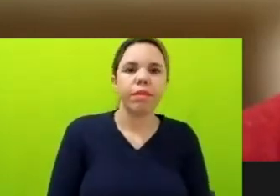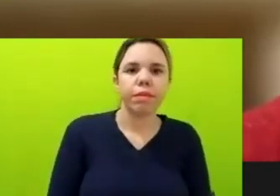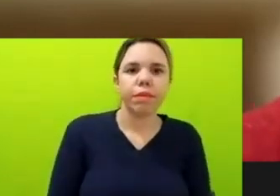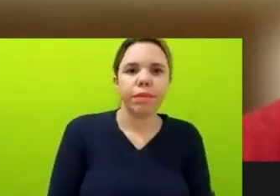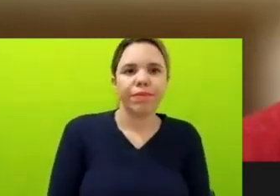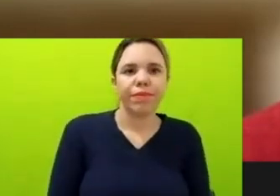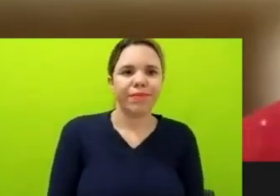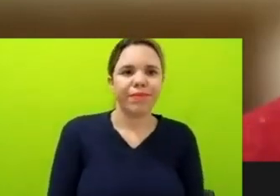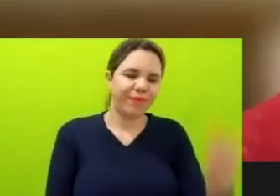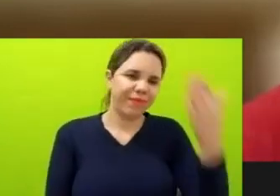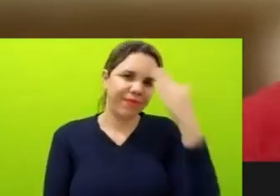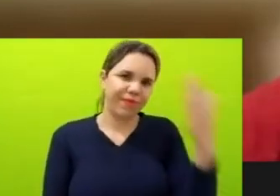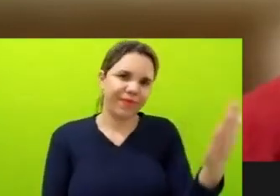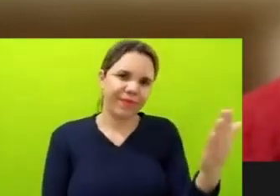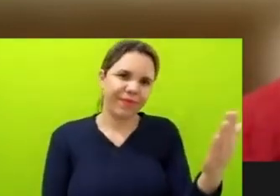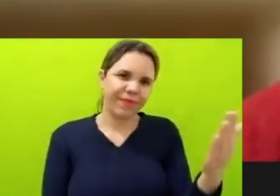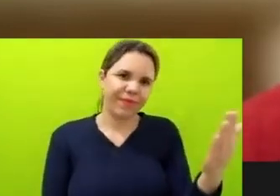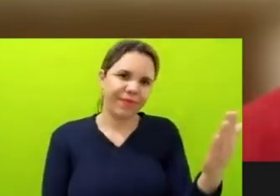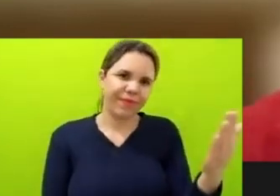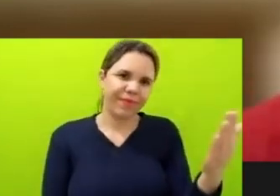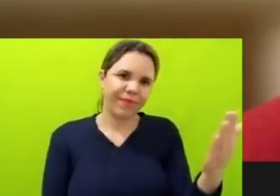Obrigada, Jéssica. Ana?